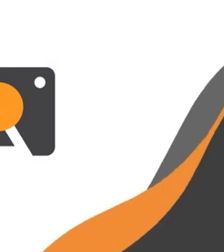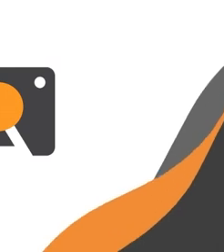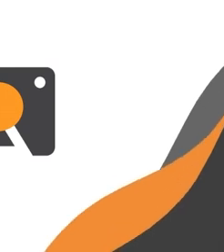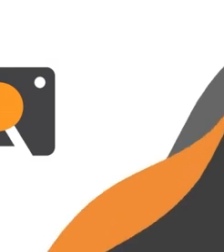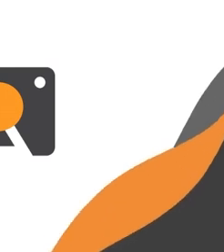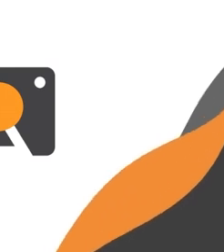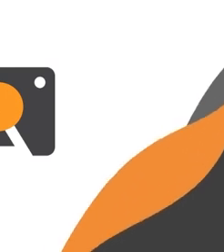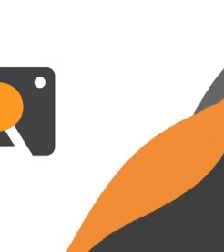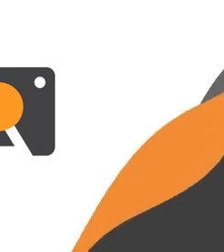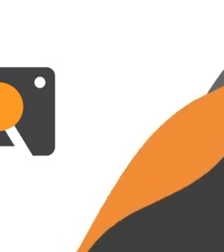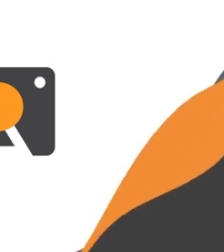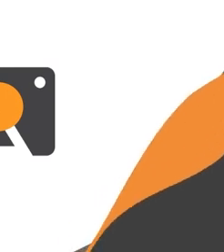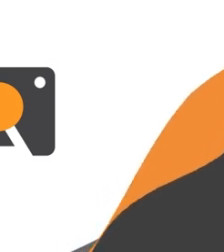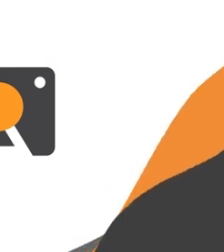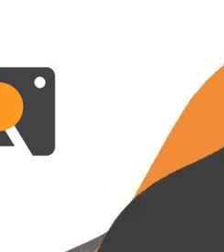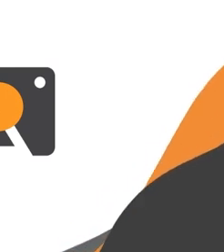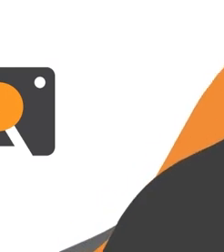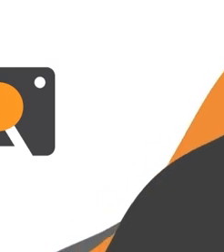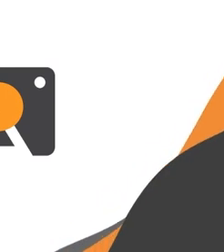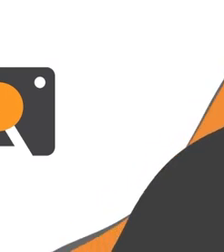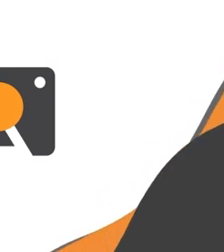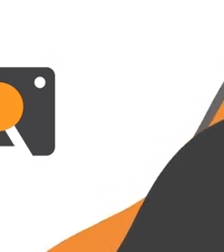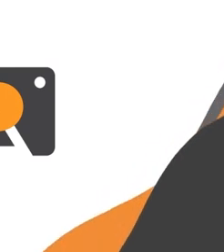améns. Amém. Amém.